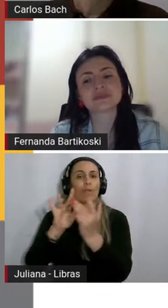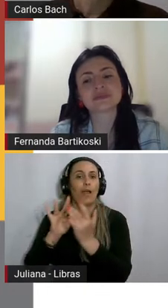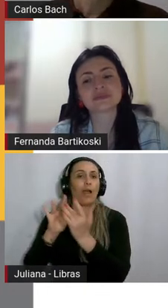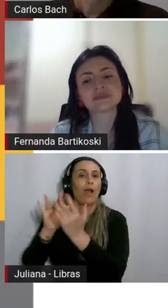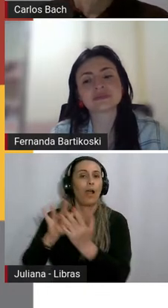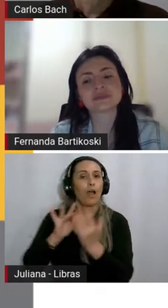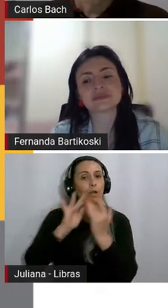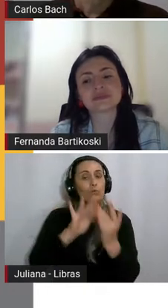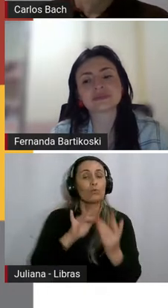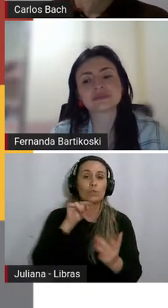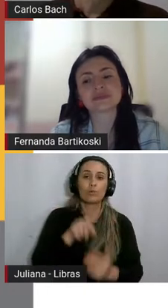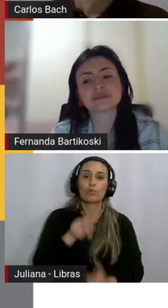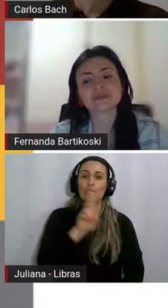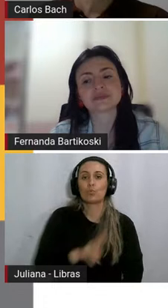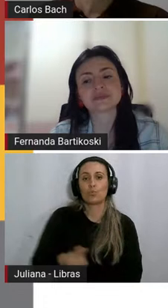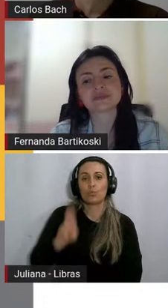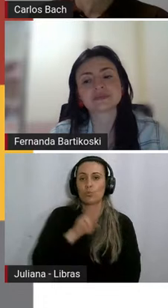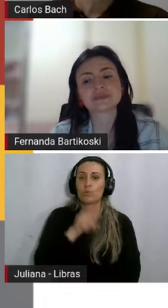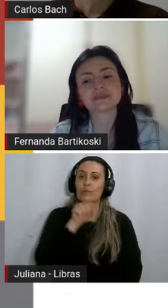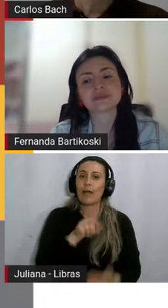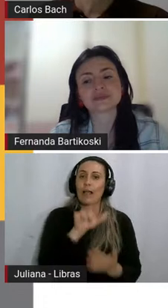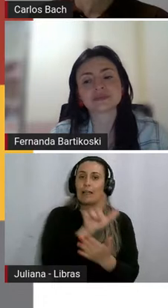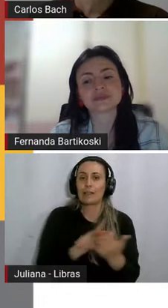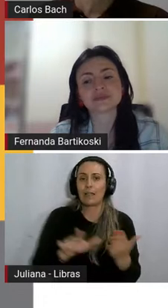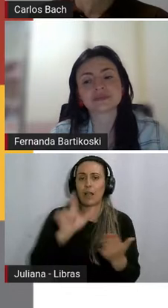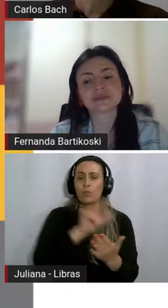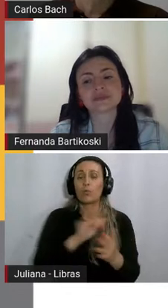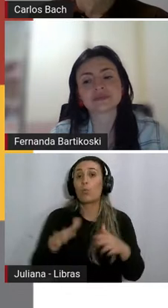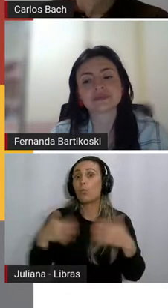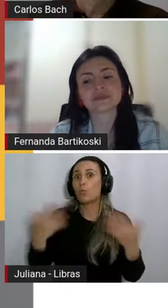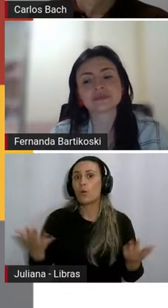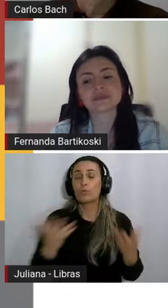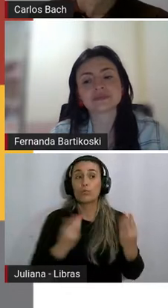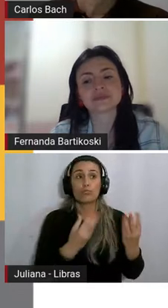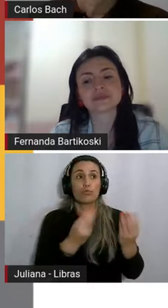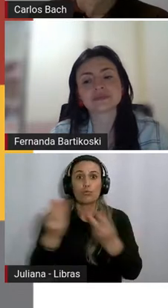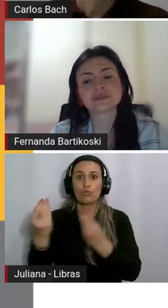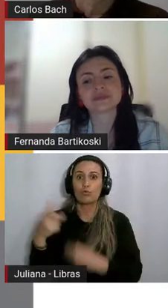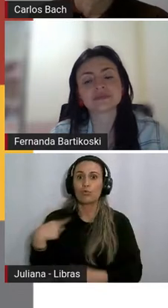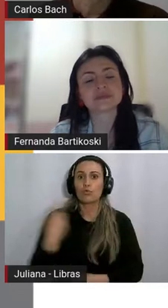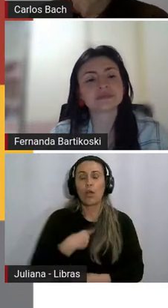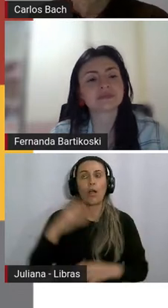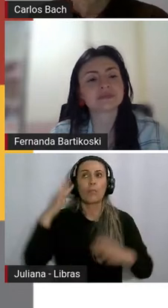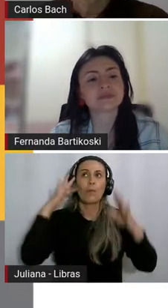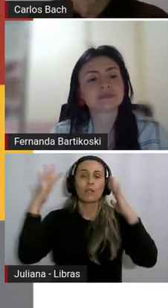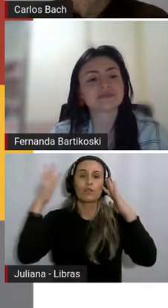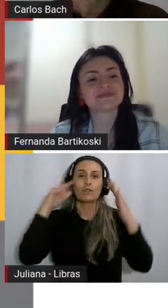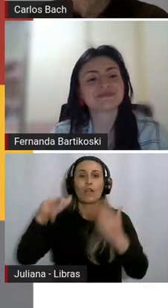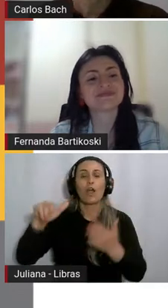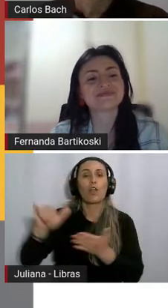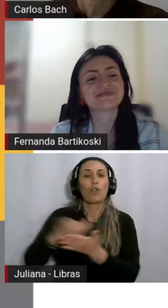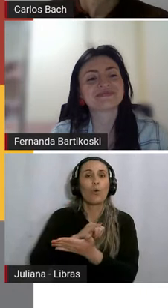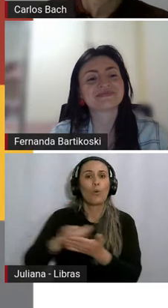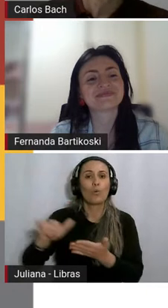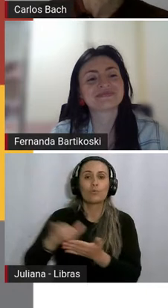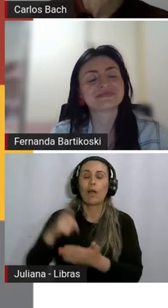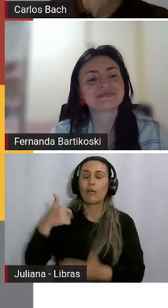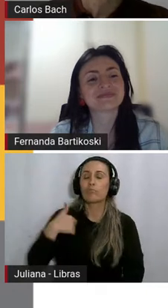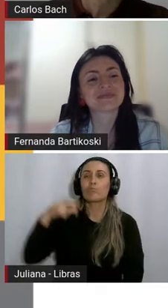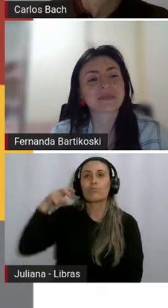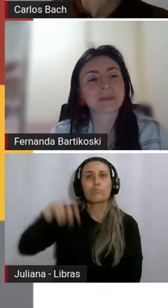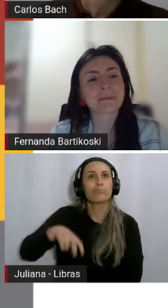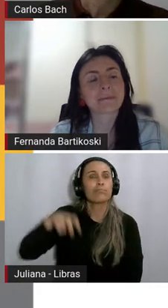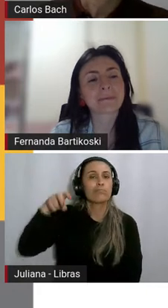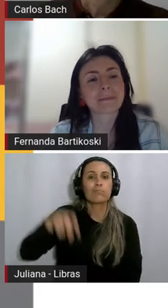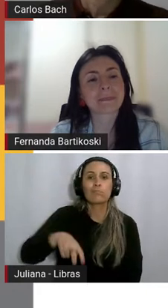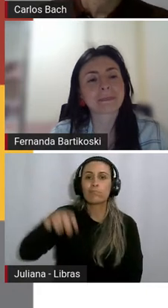literatura. Quantos de nós se imaginou caminhando nas ruas de Londres a partir de um texto lido? E a gente nem estava em